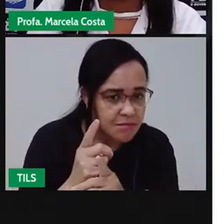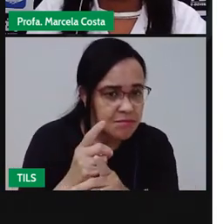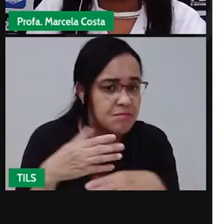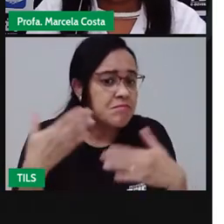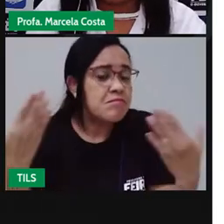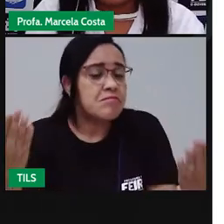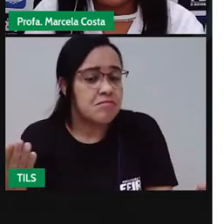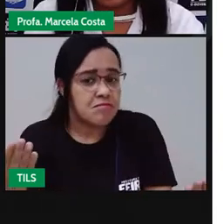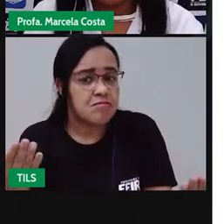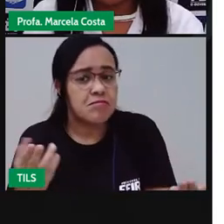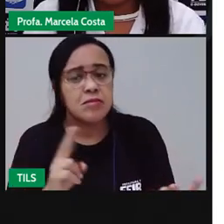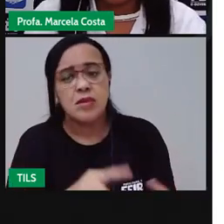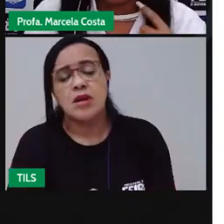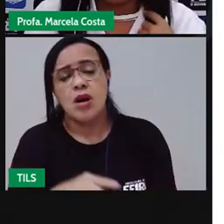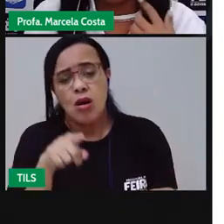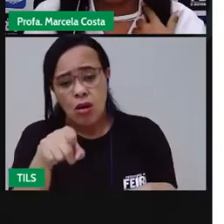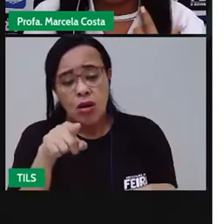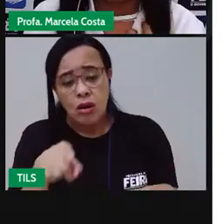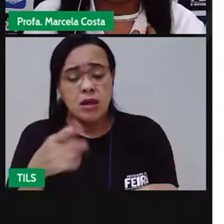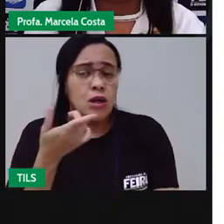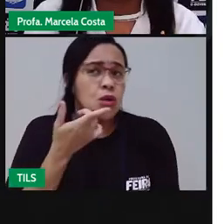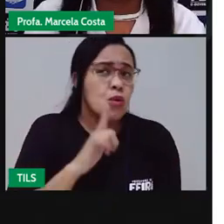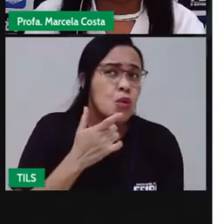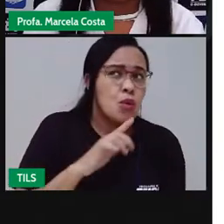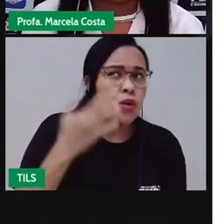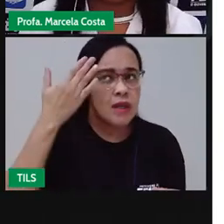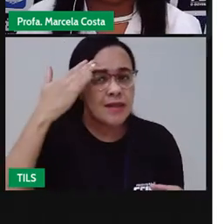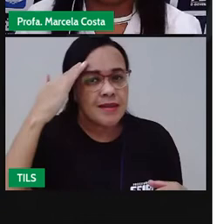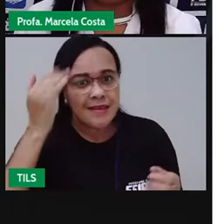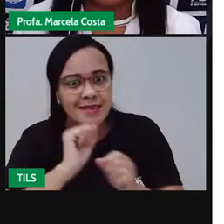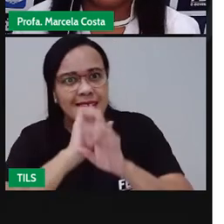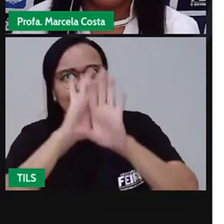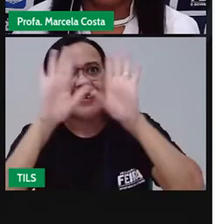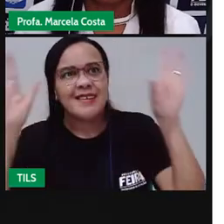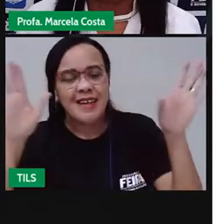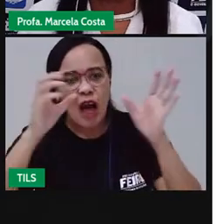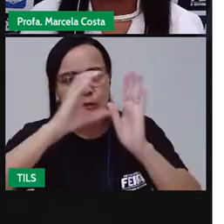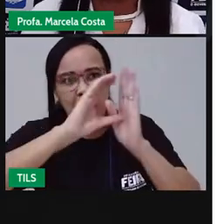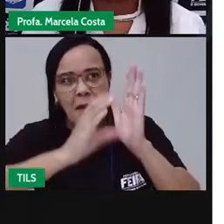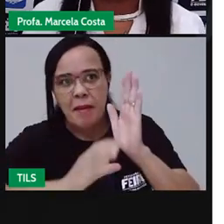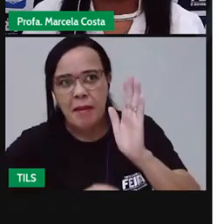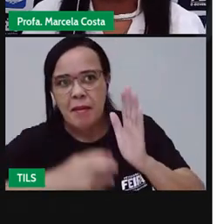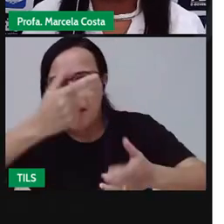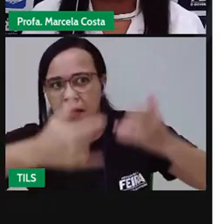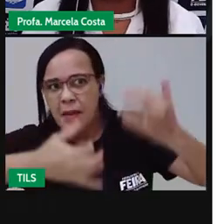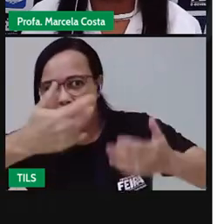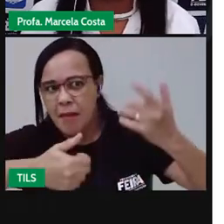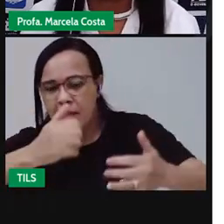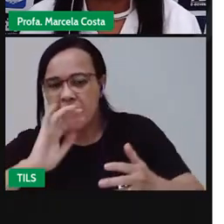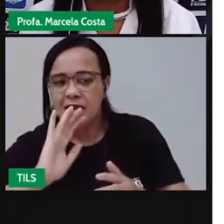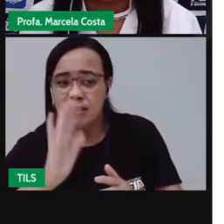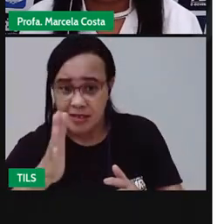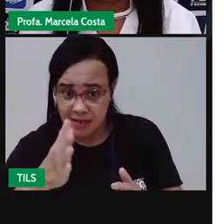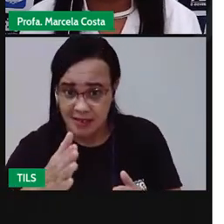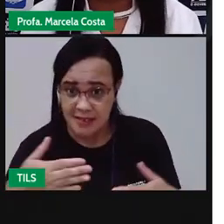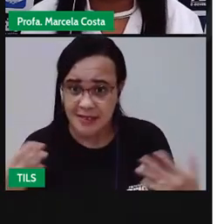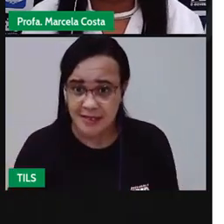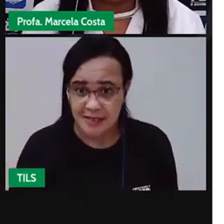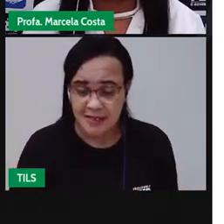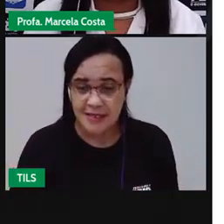Você conseguiu compreender a descrição de Amália? Conseguiu